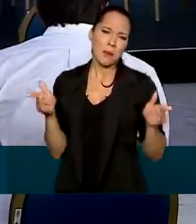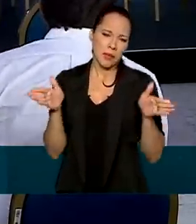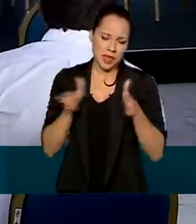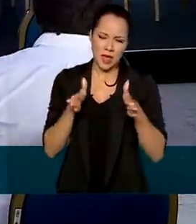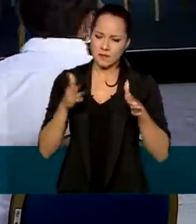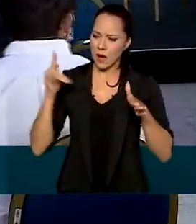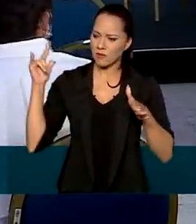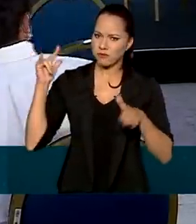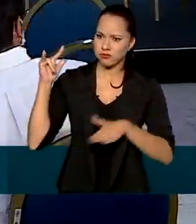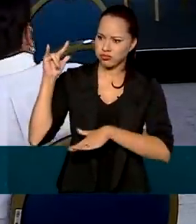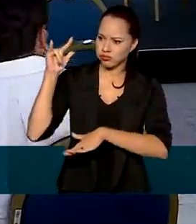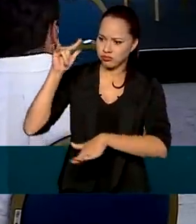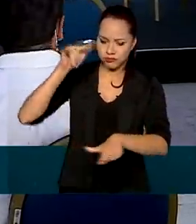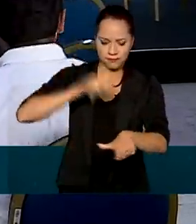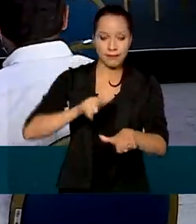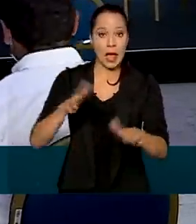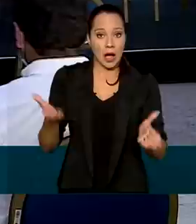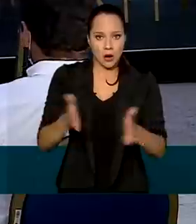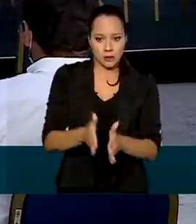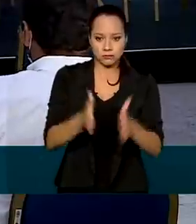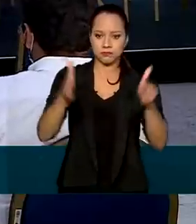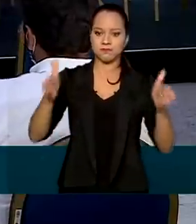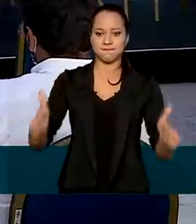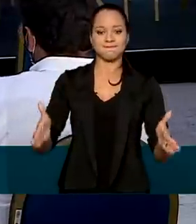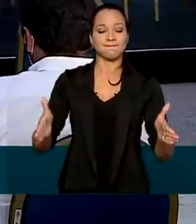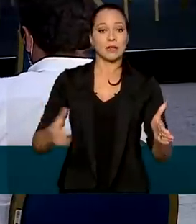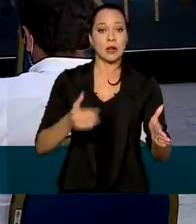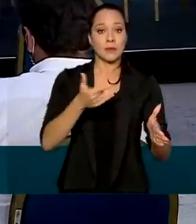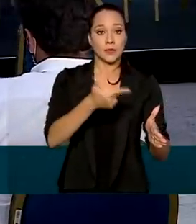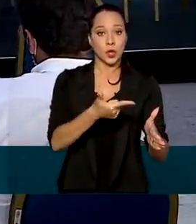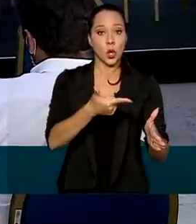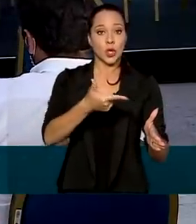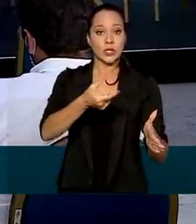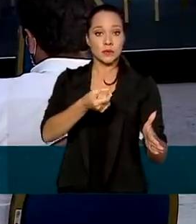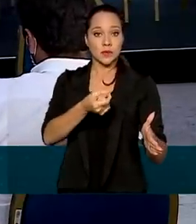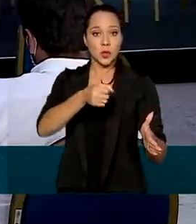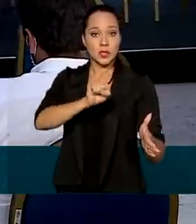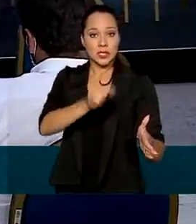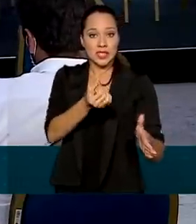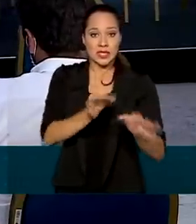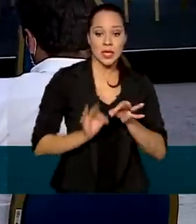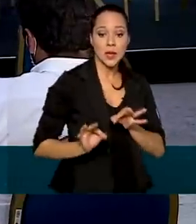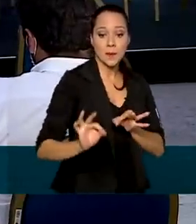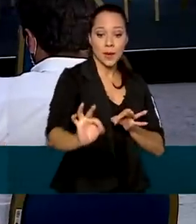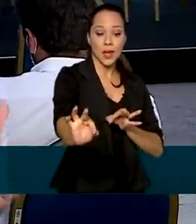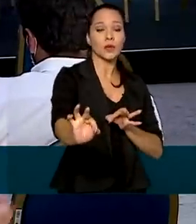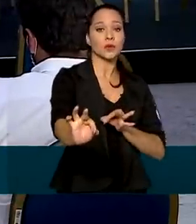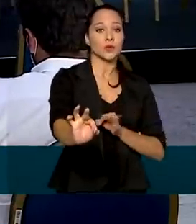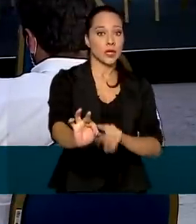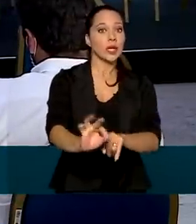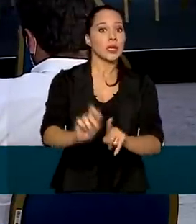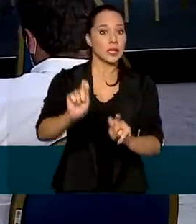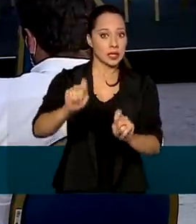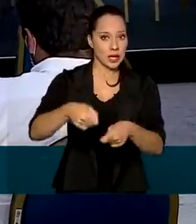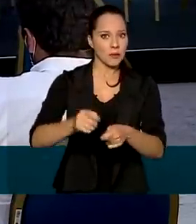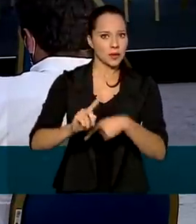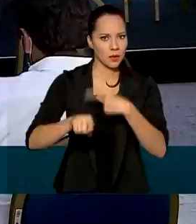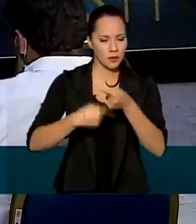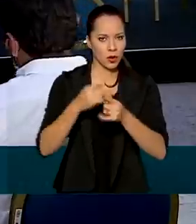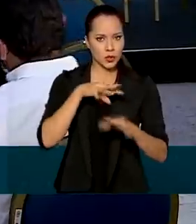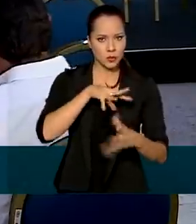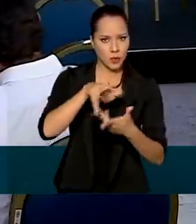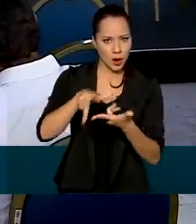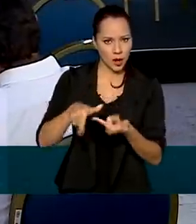de grande porte. Agora a pista foi ampliada para 2.860 metros e vai permitir, ao final da pandemia,